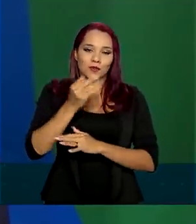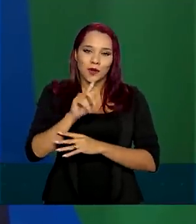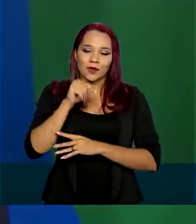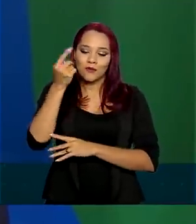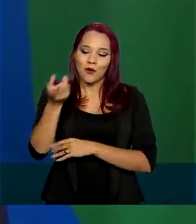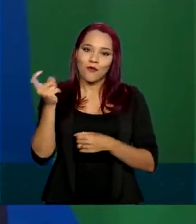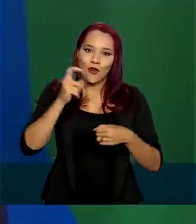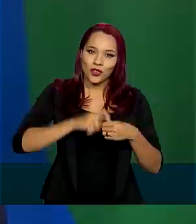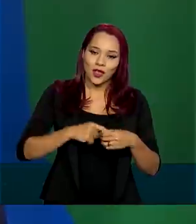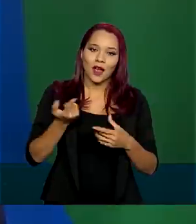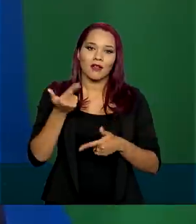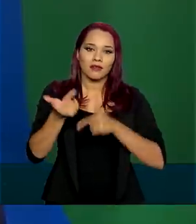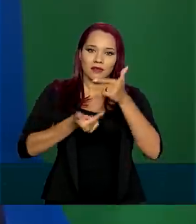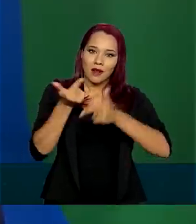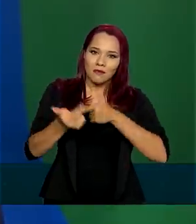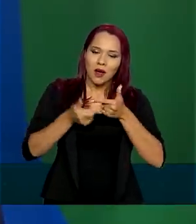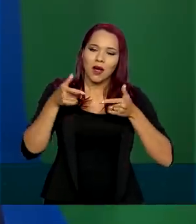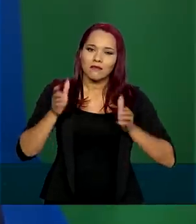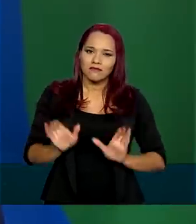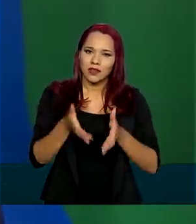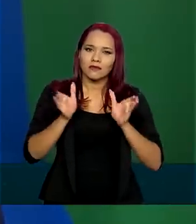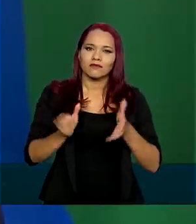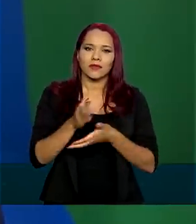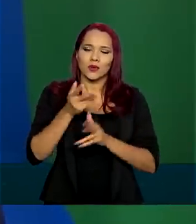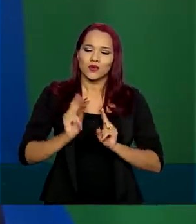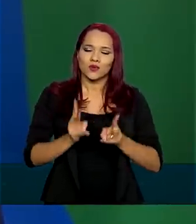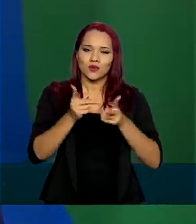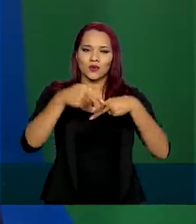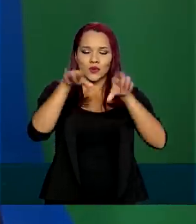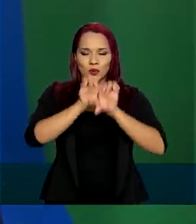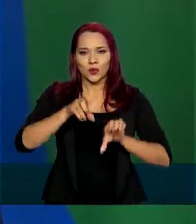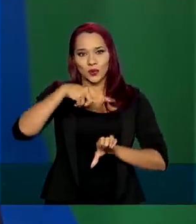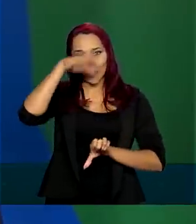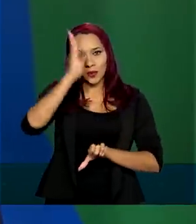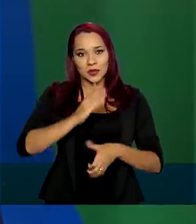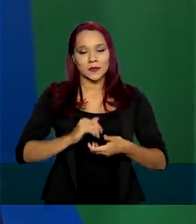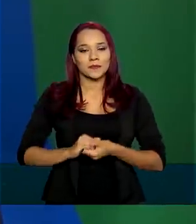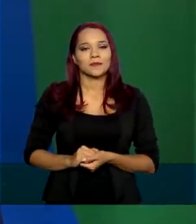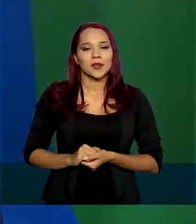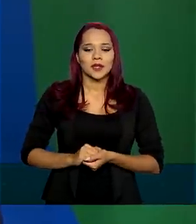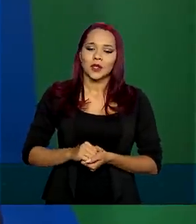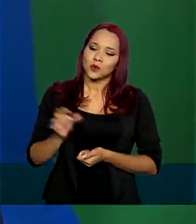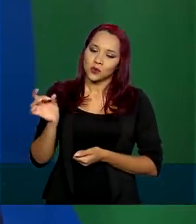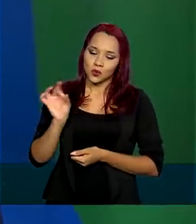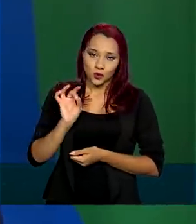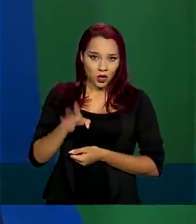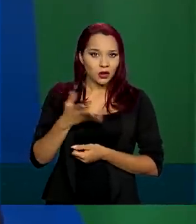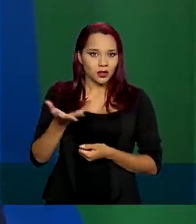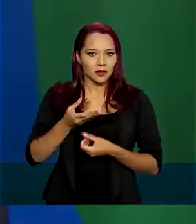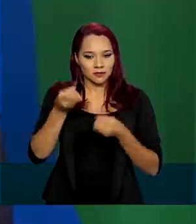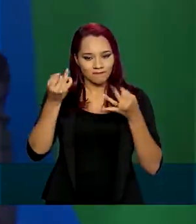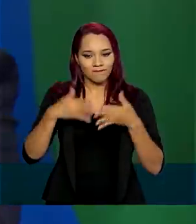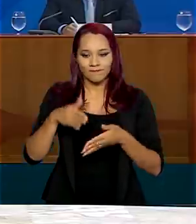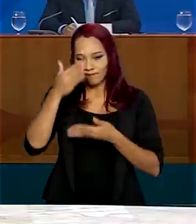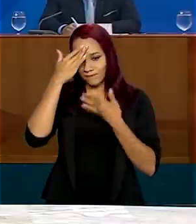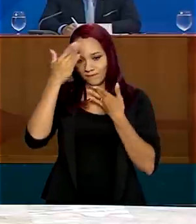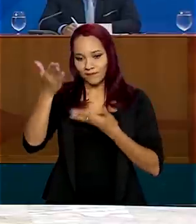recuperação de emprego e de investimento na nossa infraestrutura. O ministro Paganeta, era isso que eu tinha para hoje. Obrigado.